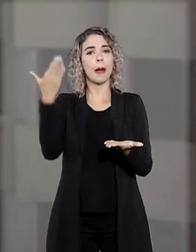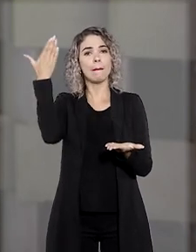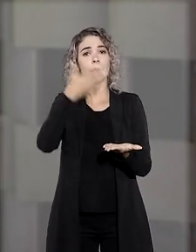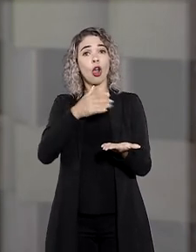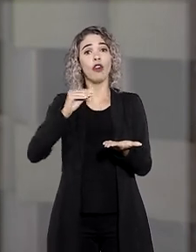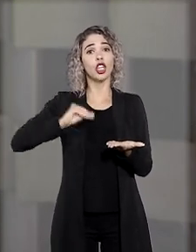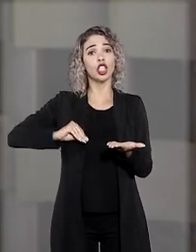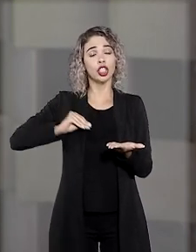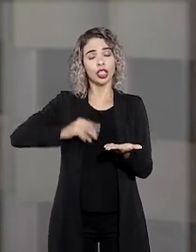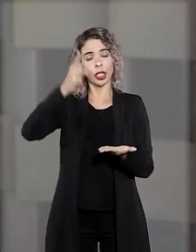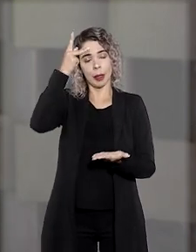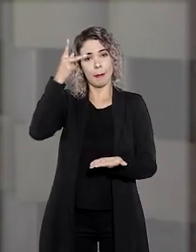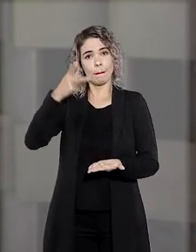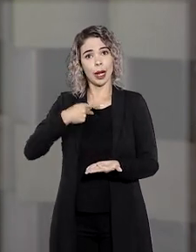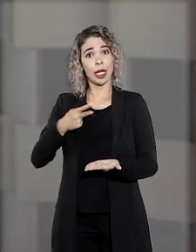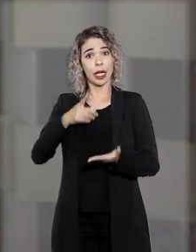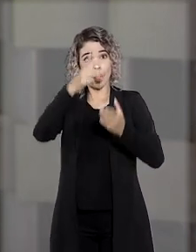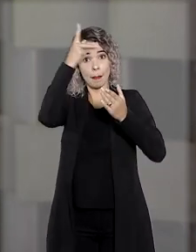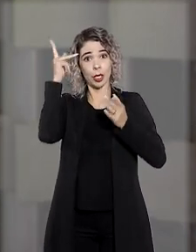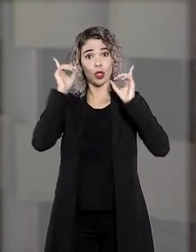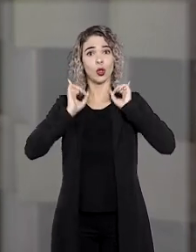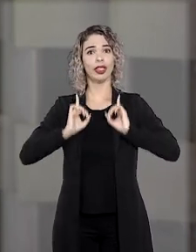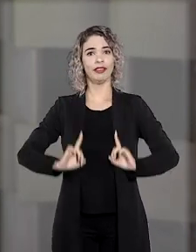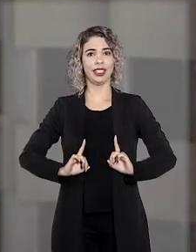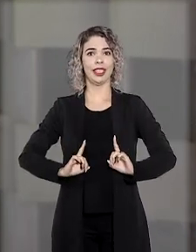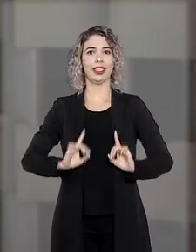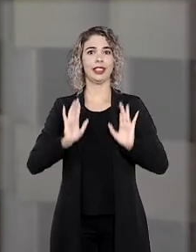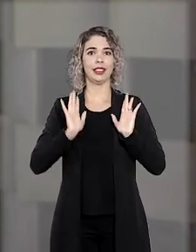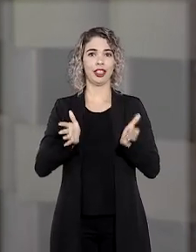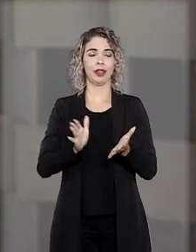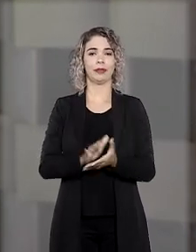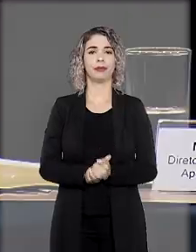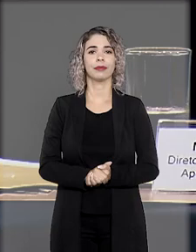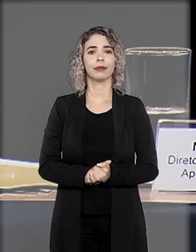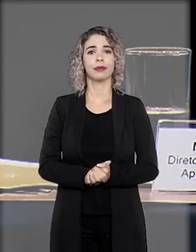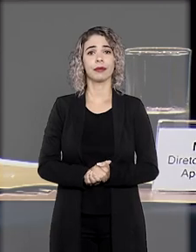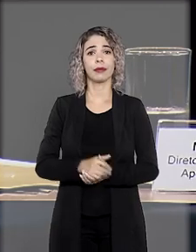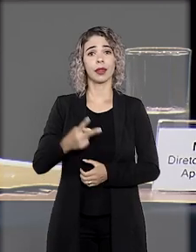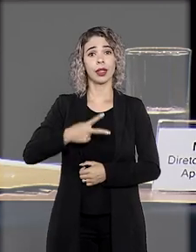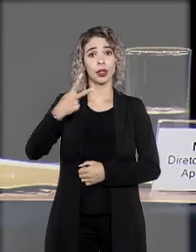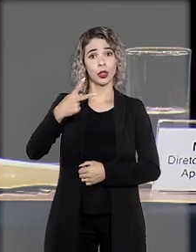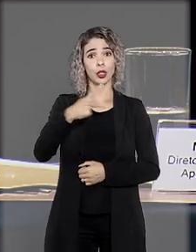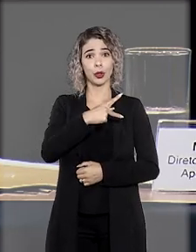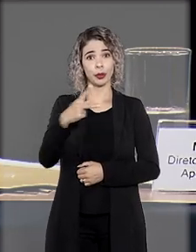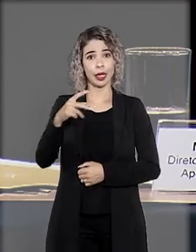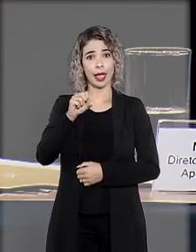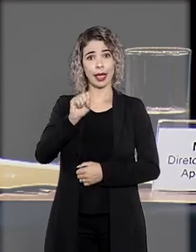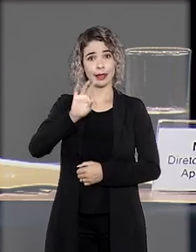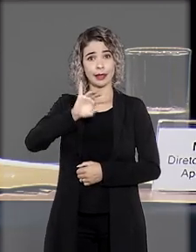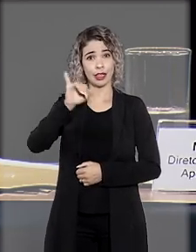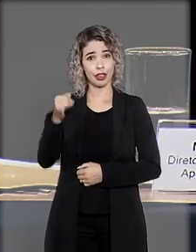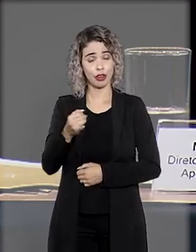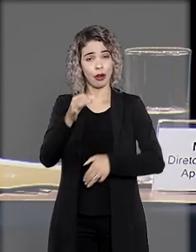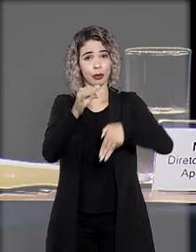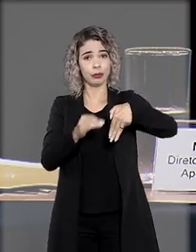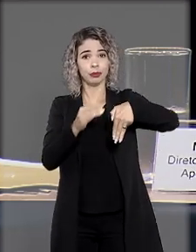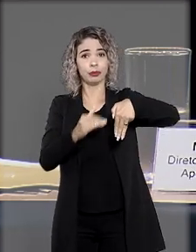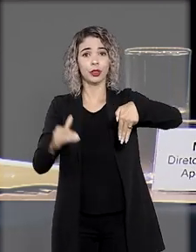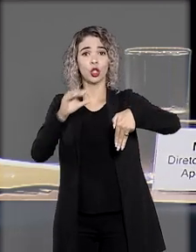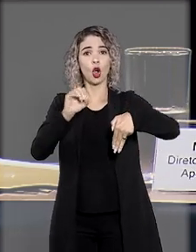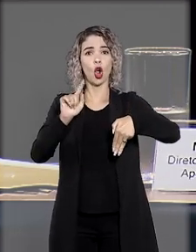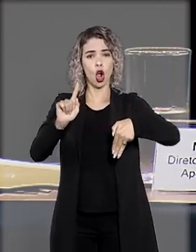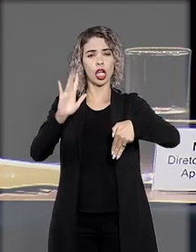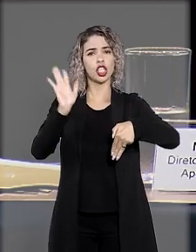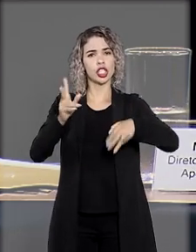à comprovação de renda própria e exclusiva pela pessoa com deficiência. Segundo o vice-presidente do STJ, ministro Og